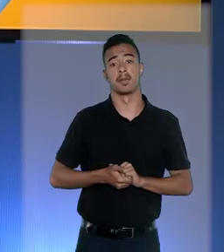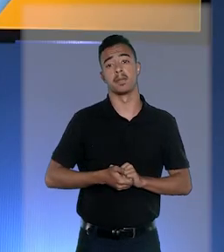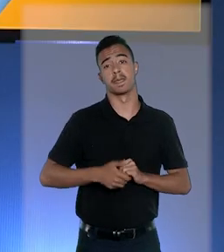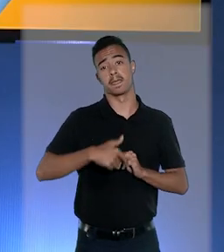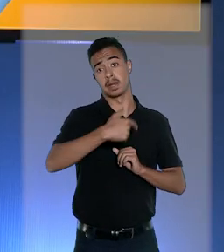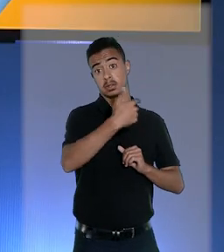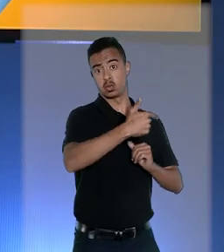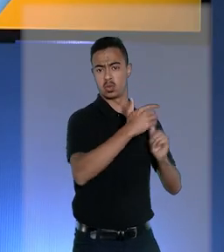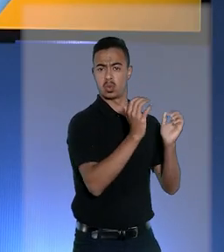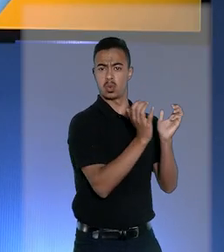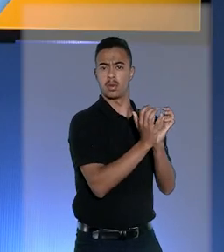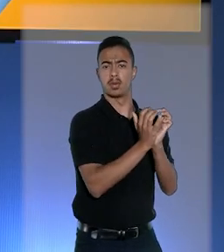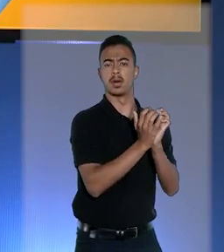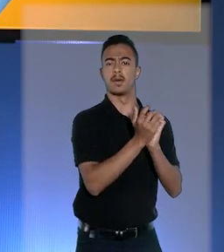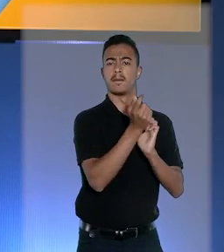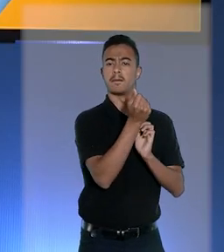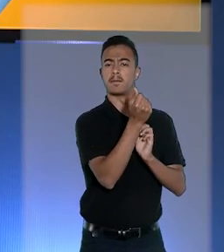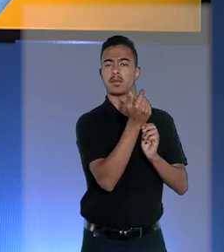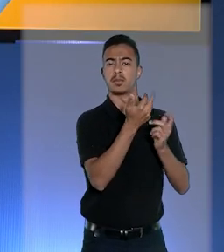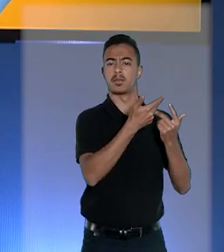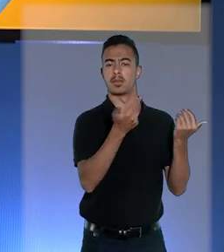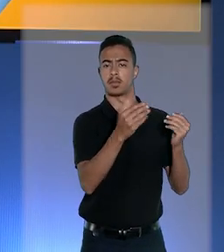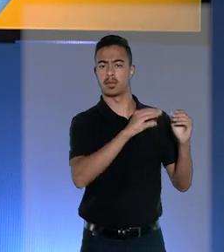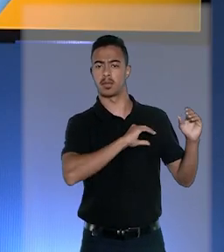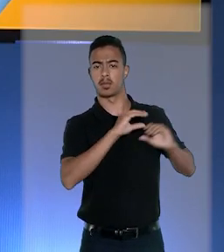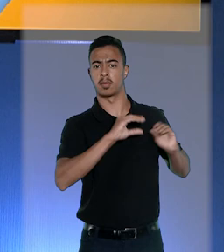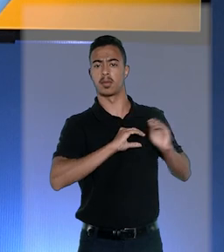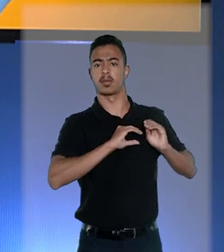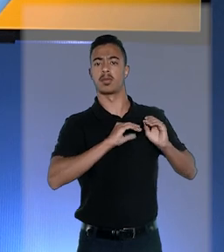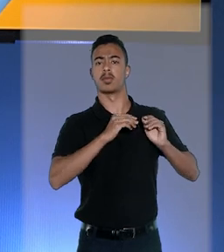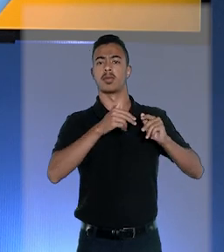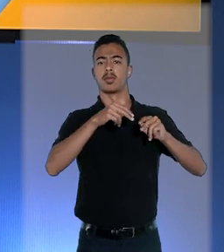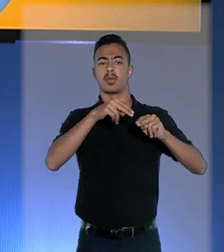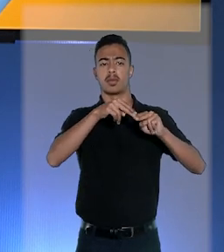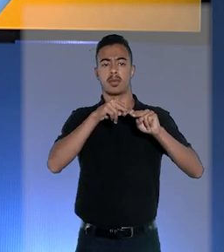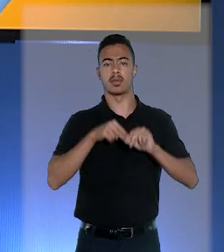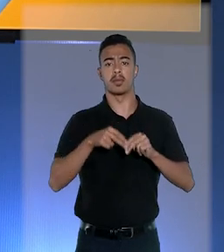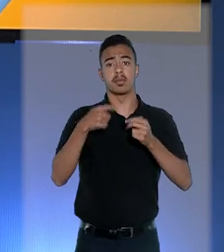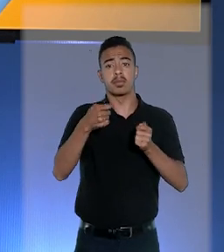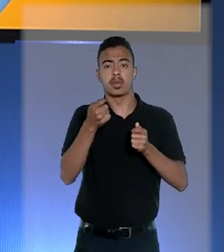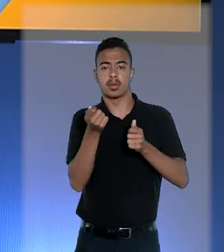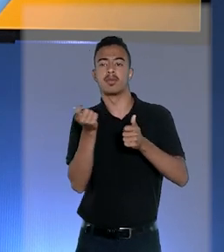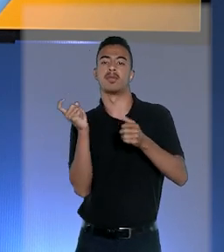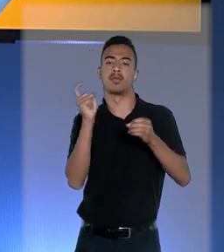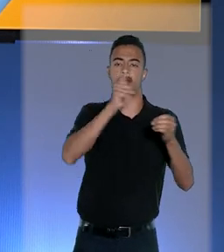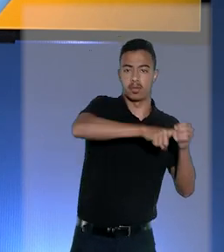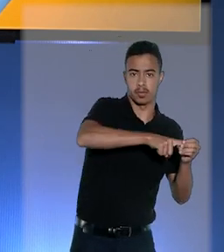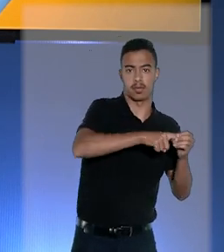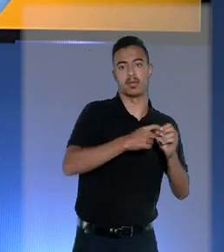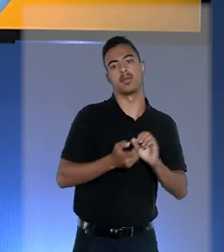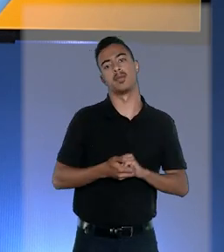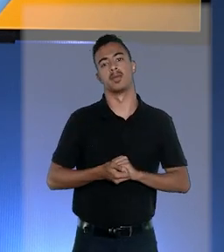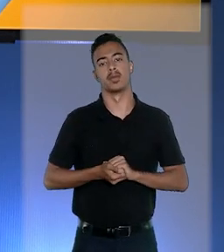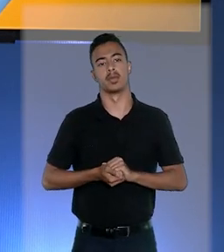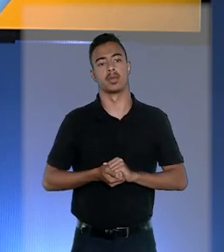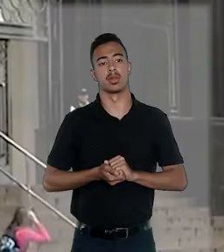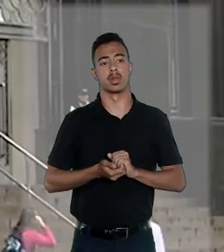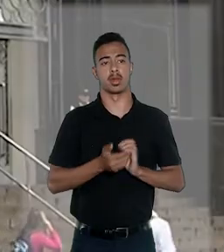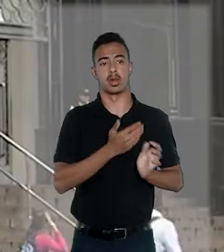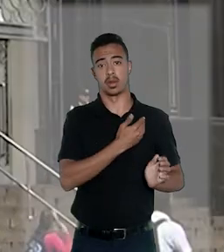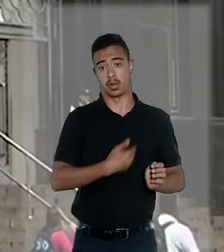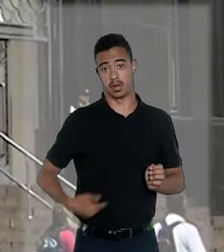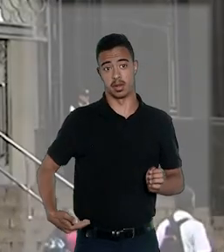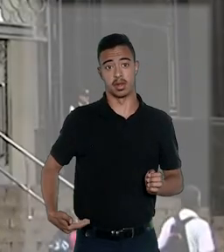E para a segunda turma, valores recebidos por conta de liminar caçada devem ser restituídos ao erário.